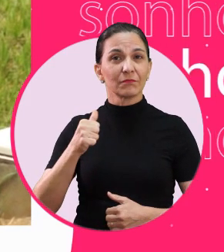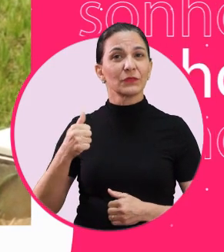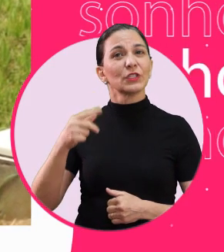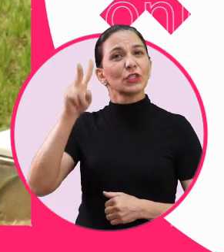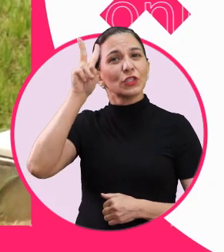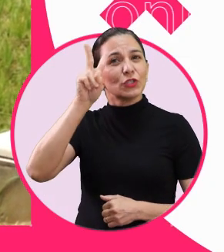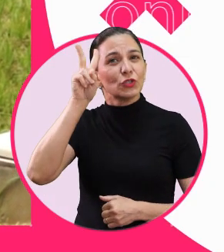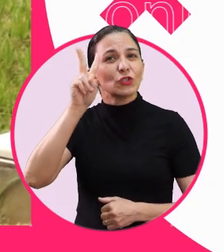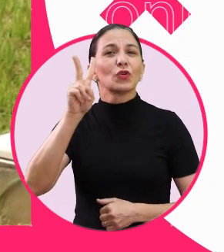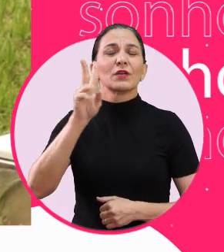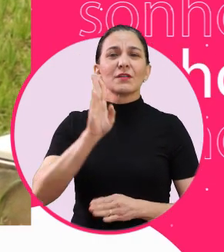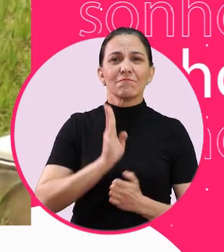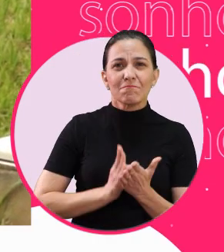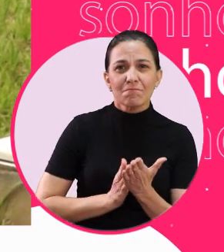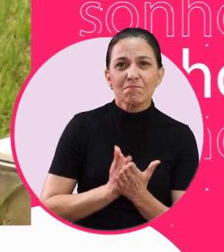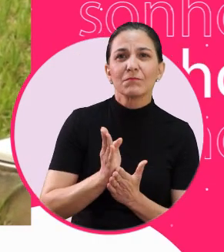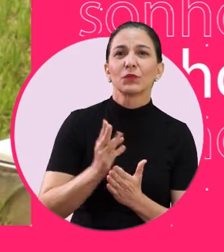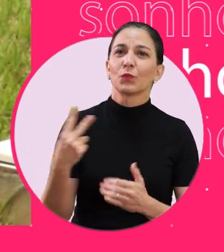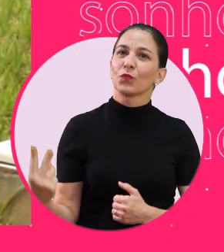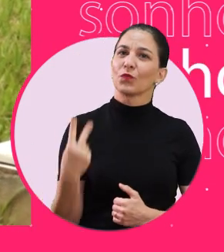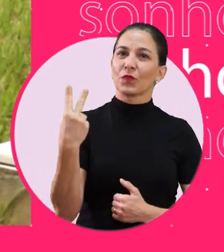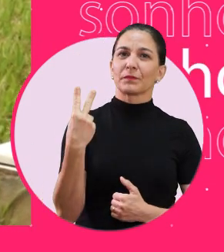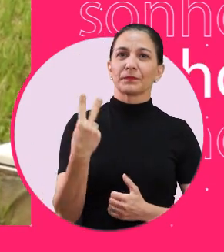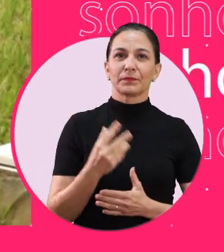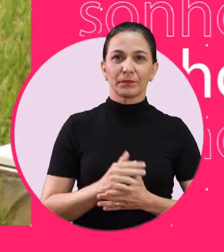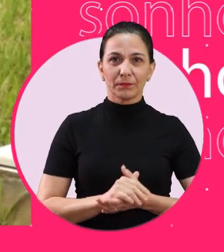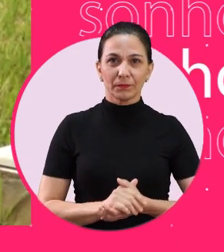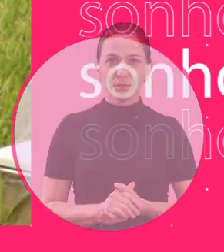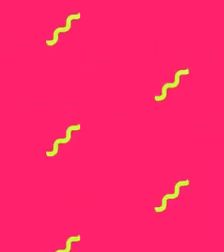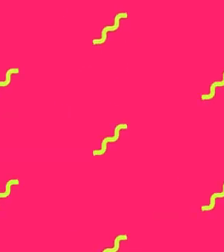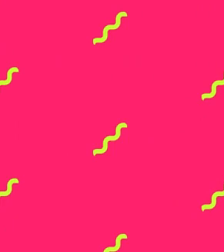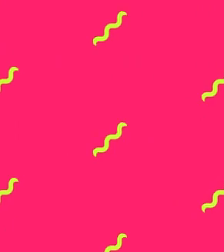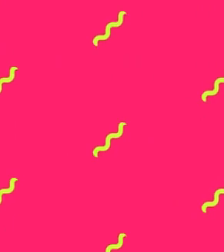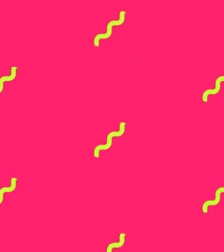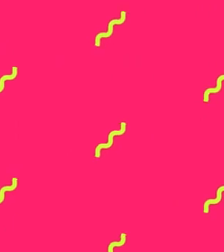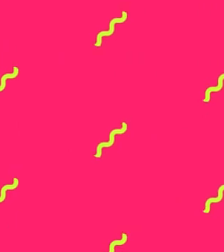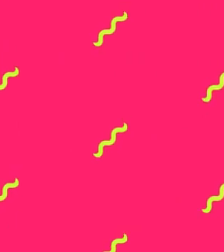deixarei para minhas filhas um legado de coragem, princípio e valores.